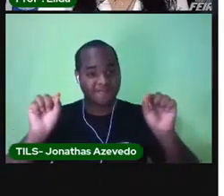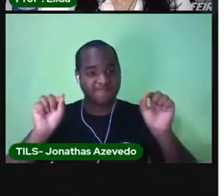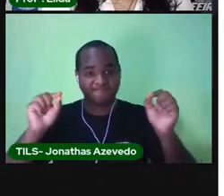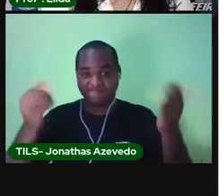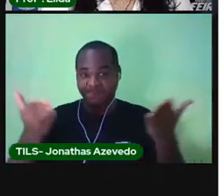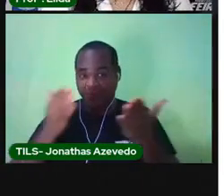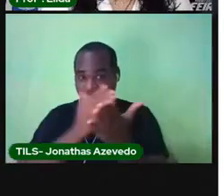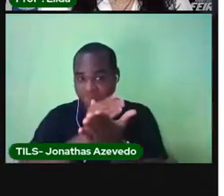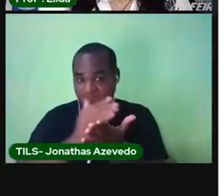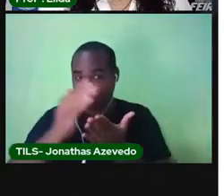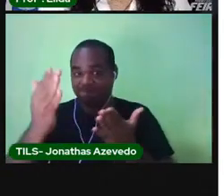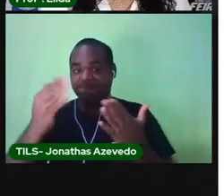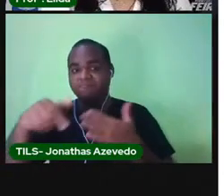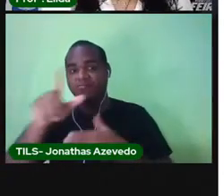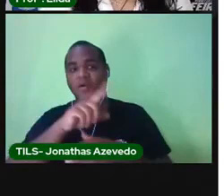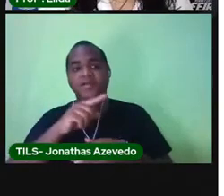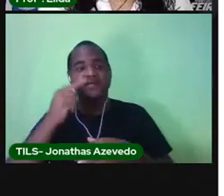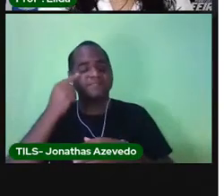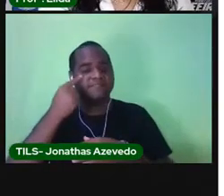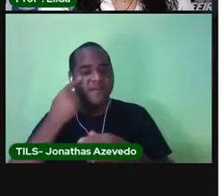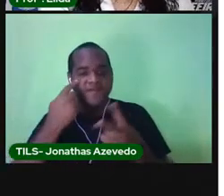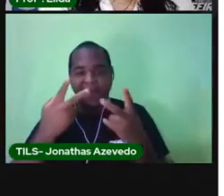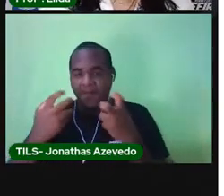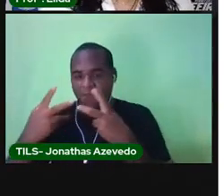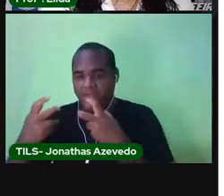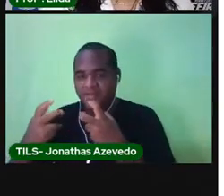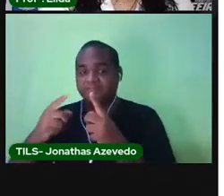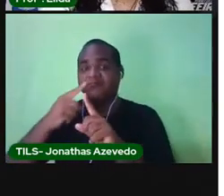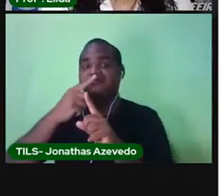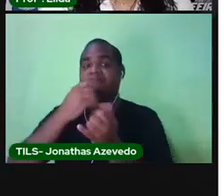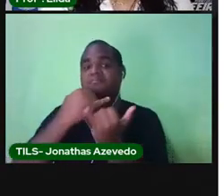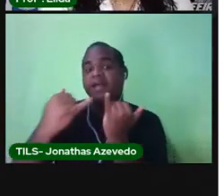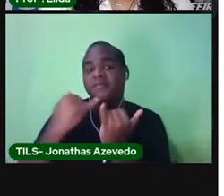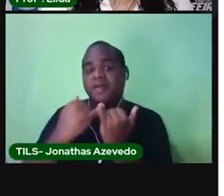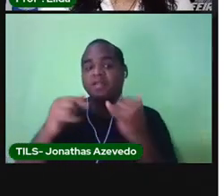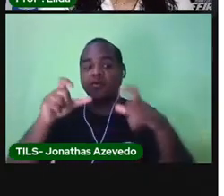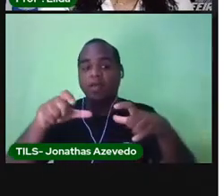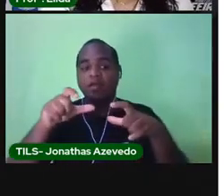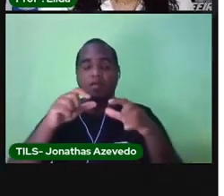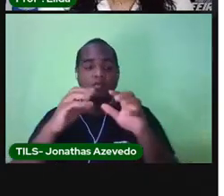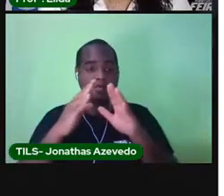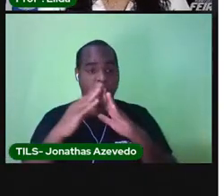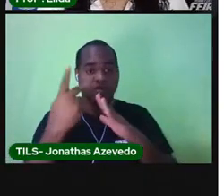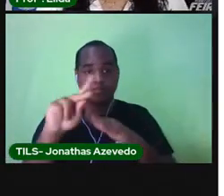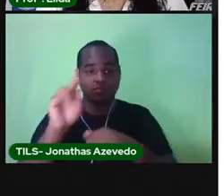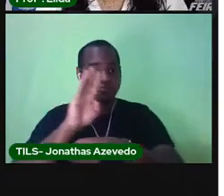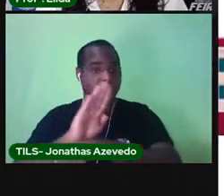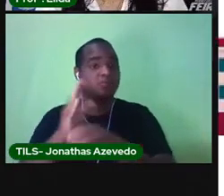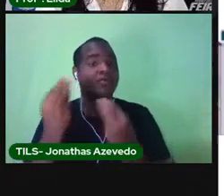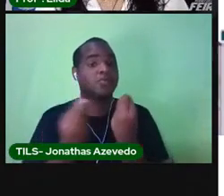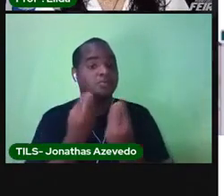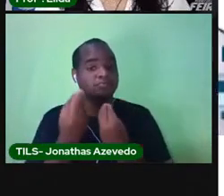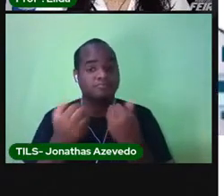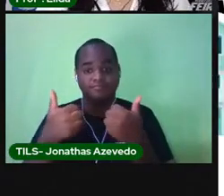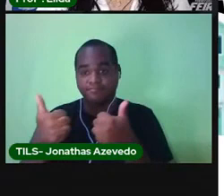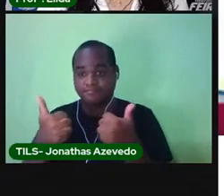aula, vai identificar qual é o mais parecido com o bairro onde você mora. Tudo bem? Vamos lá.